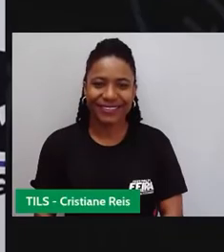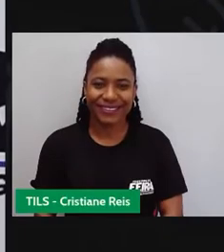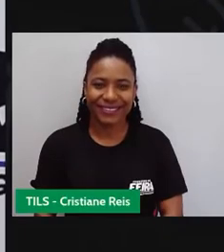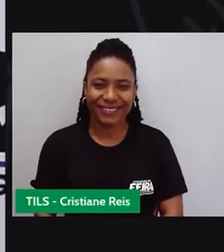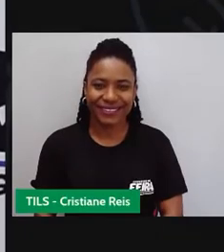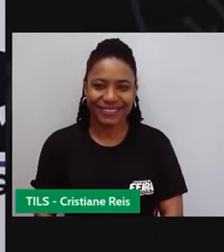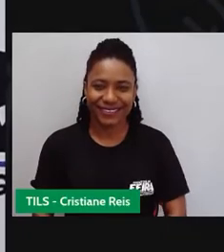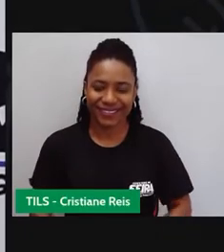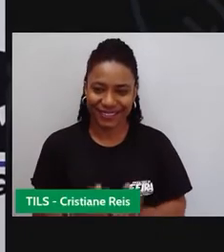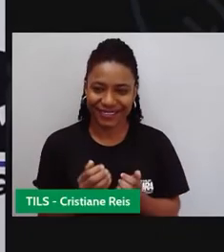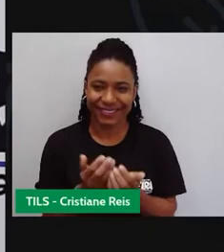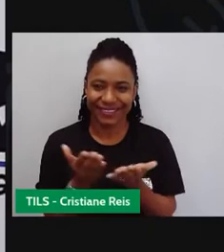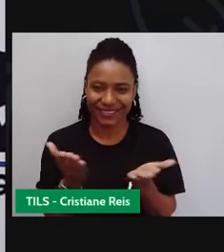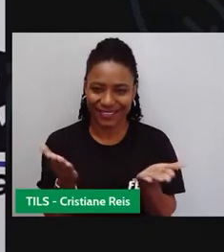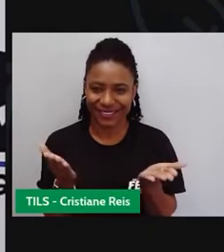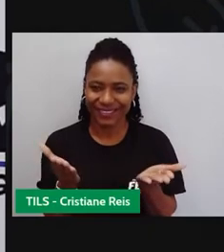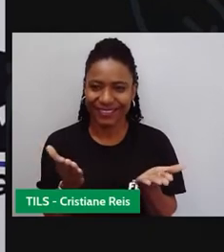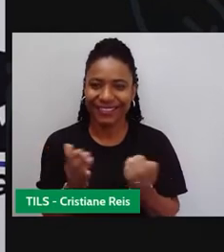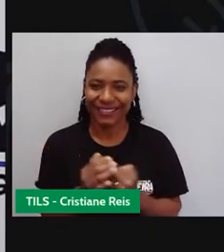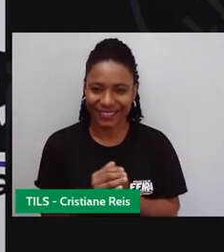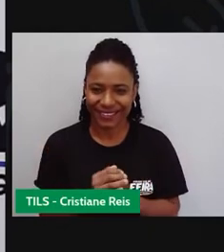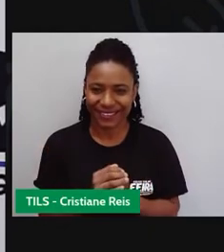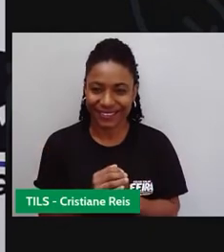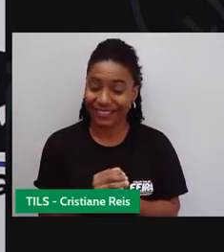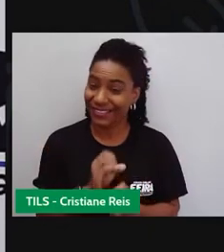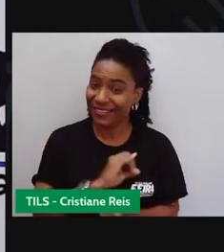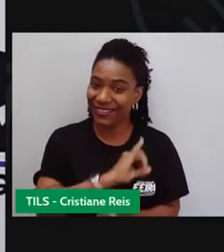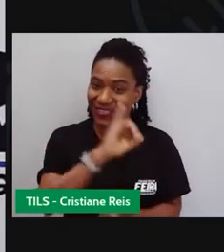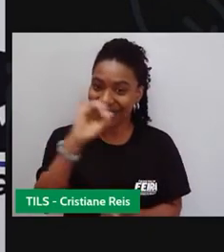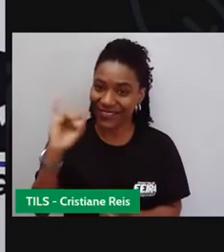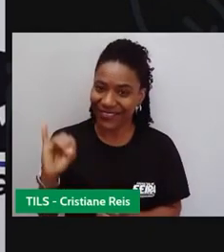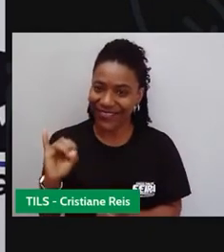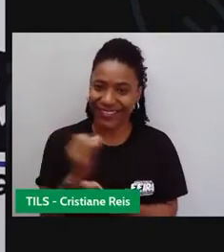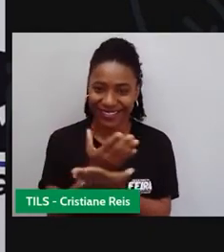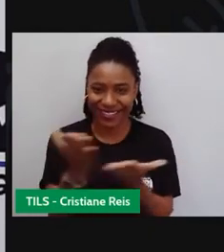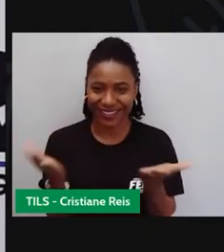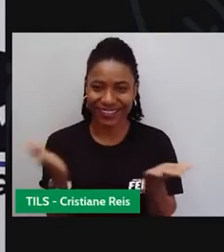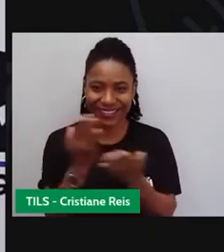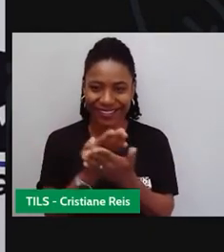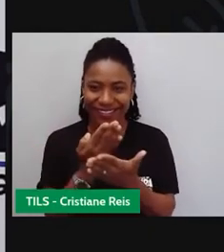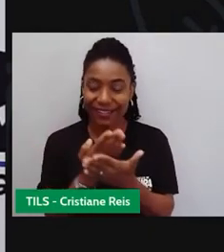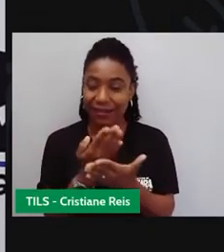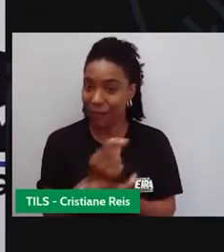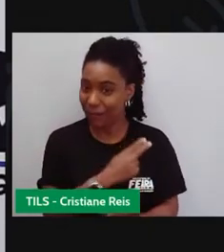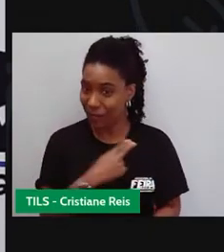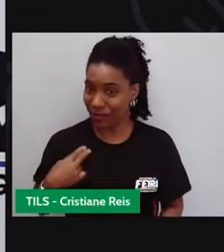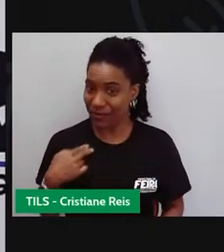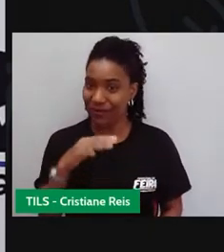Olá, todos! Olá, estudantes! Eu sou Elda Silva, sou